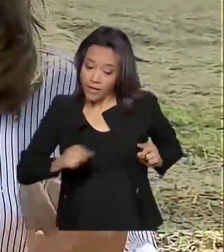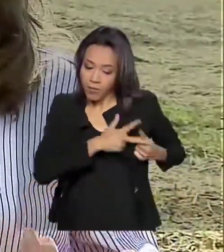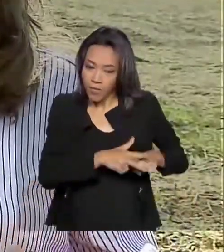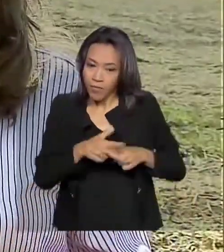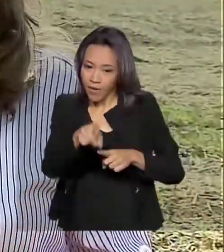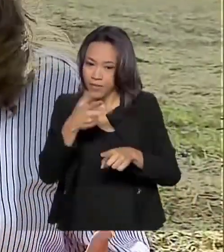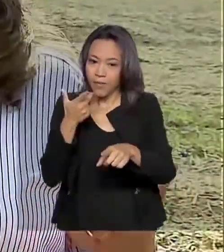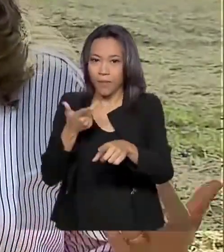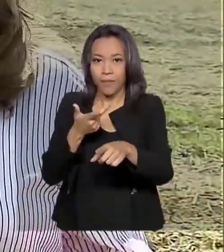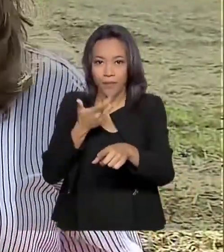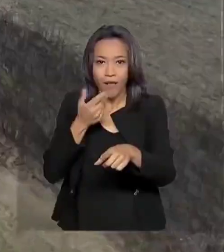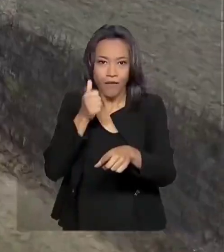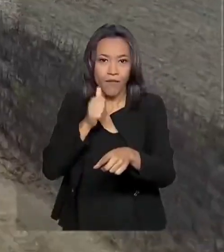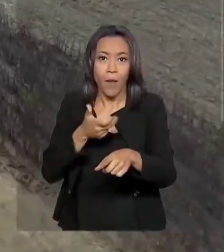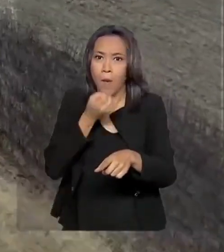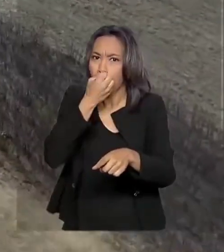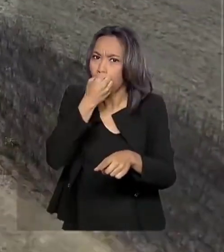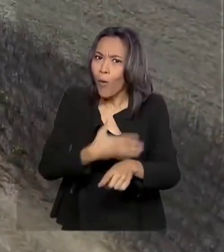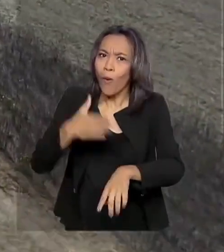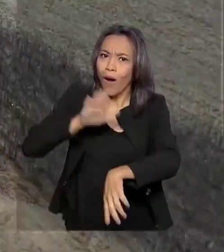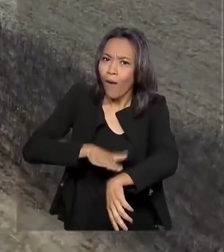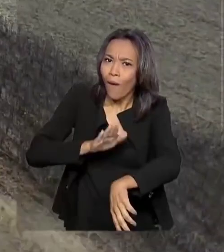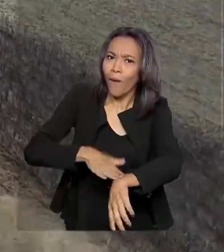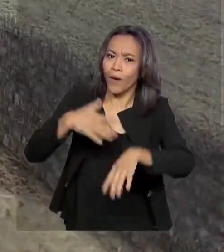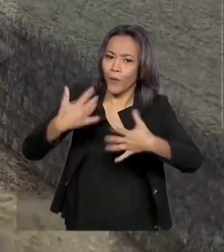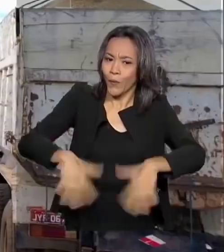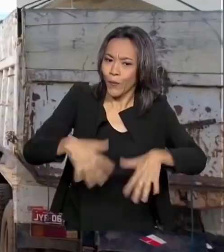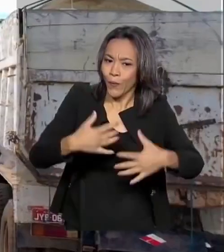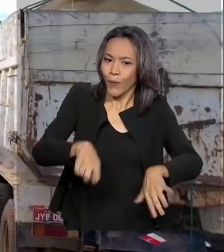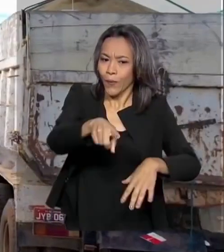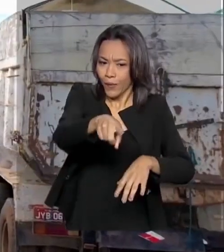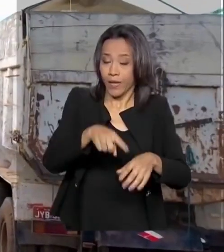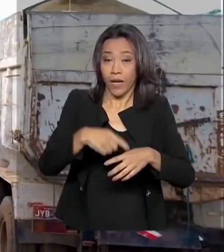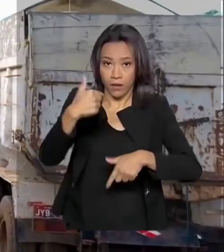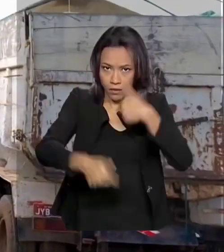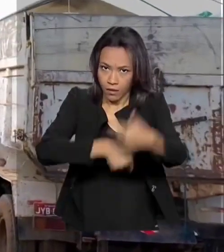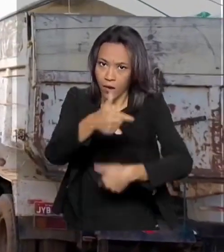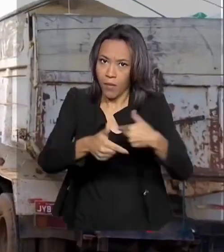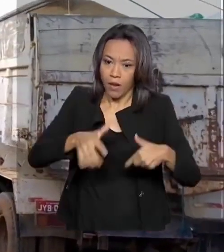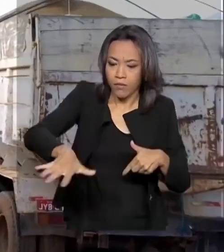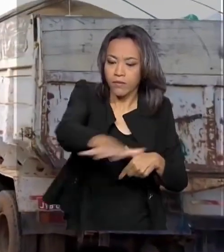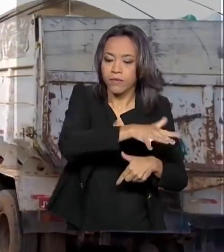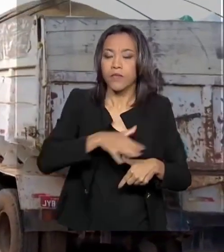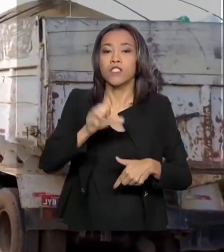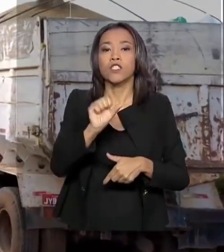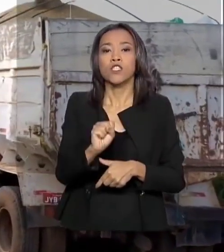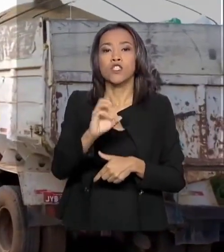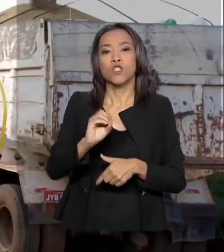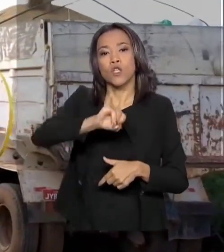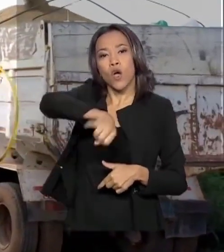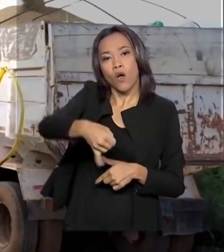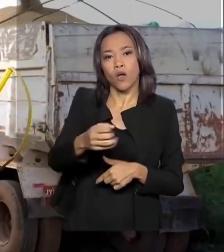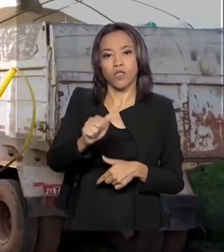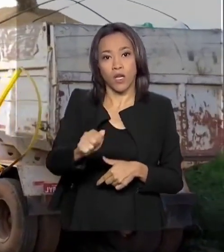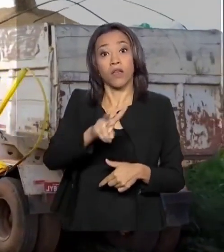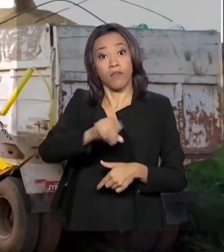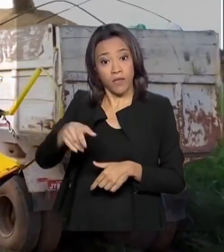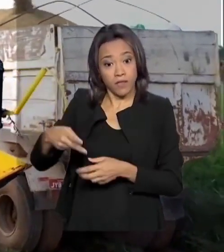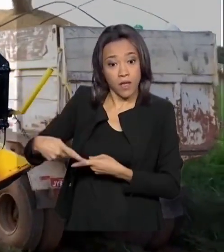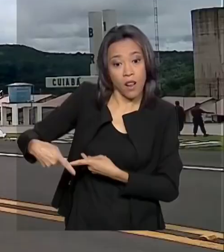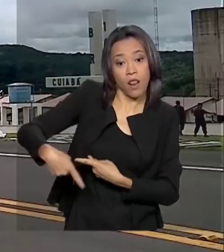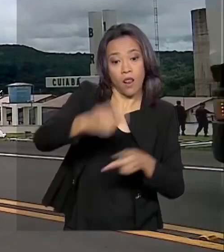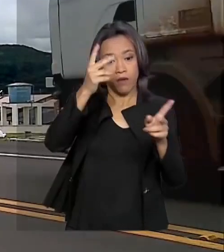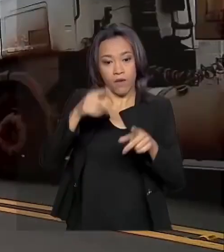boa hora para essa produtora de soja, milho e arroz. Agora, a colheita é de soja, que será transportada da